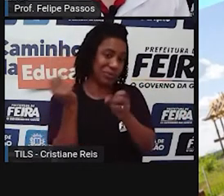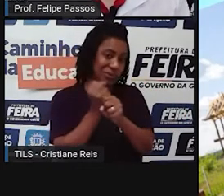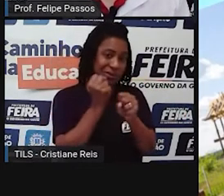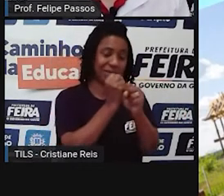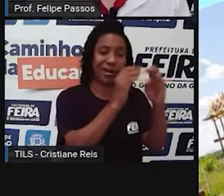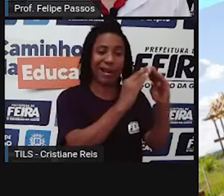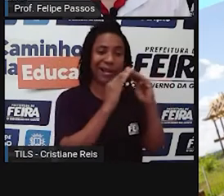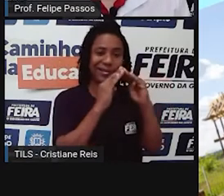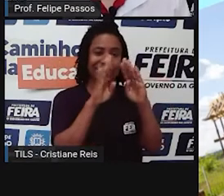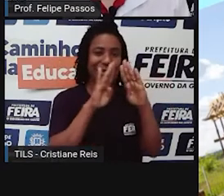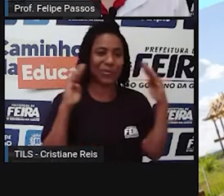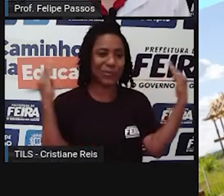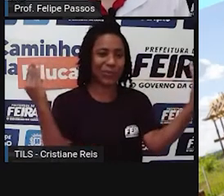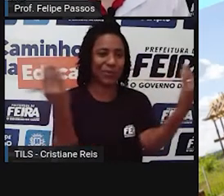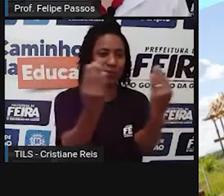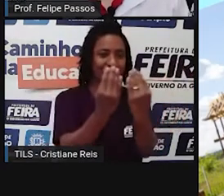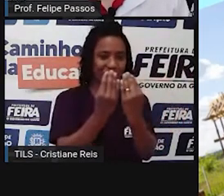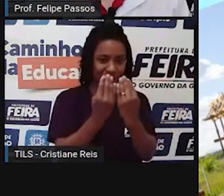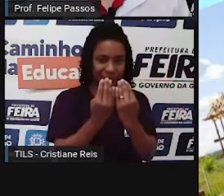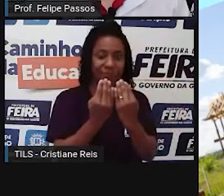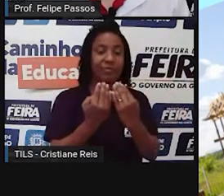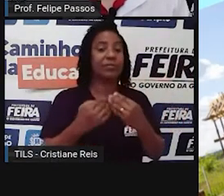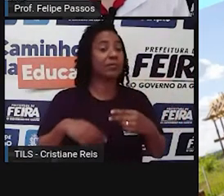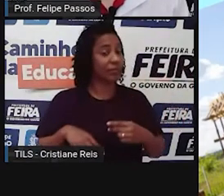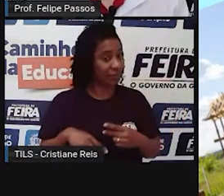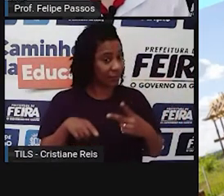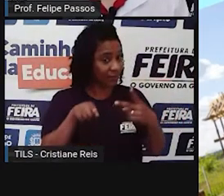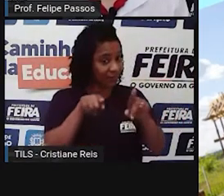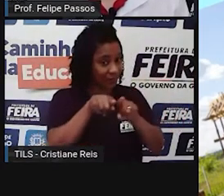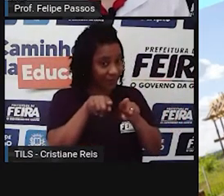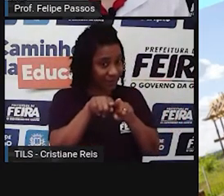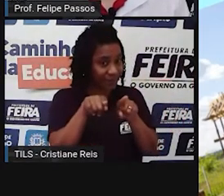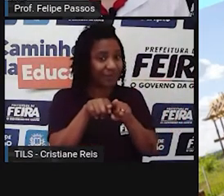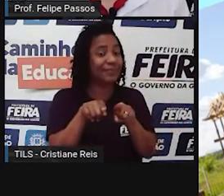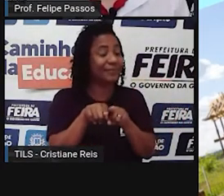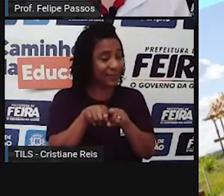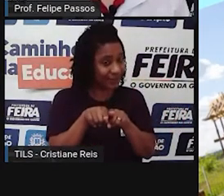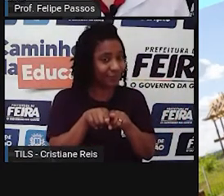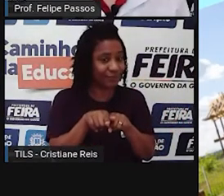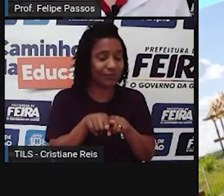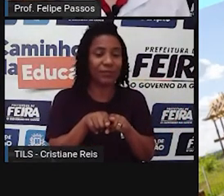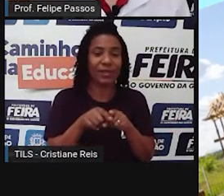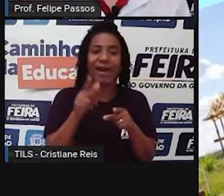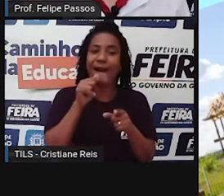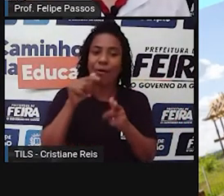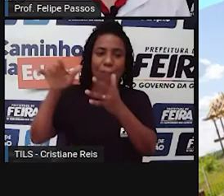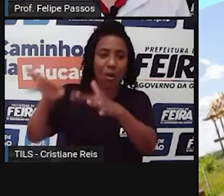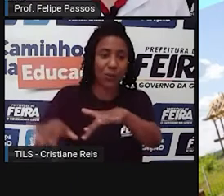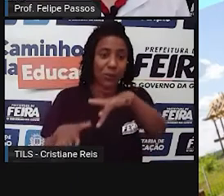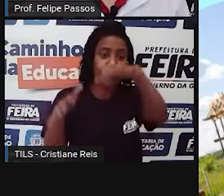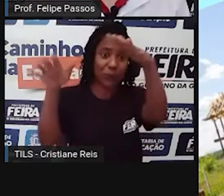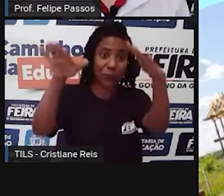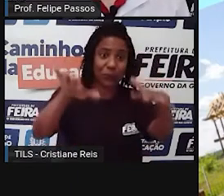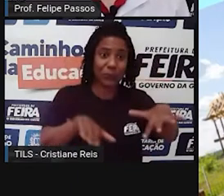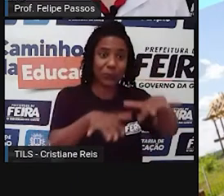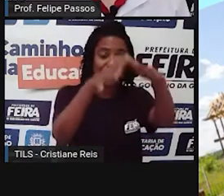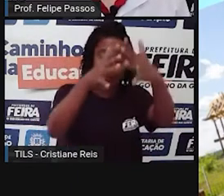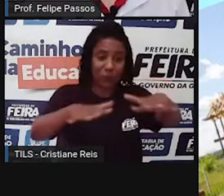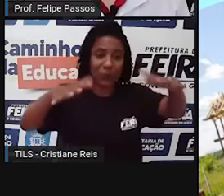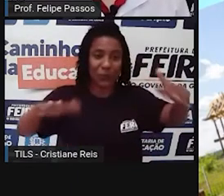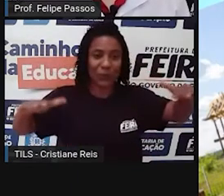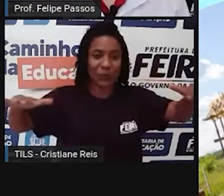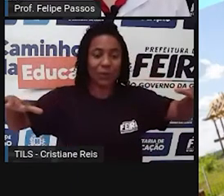Extração de recursos minerais também no oceano. As plataformas de petróleo, elas estão lá nos oceanos, na sua maioria,